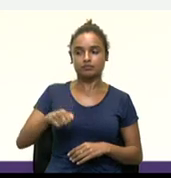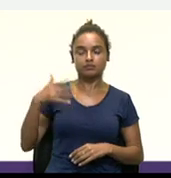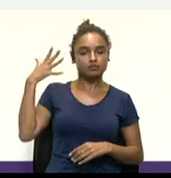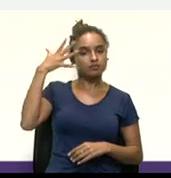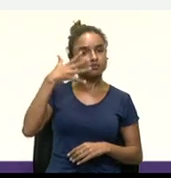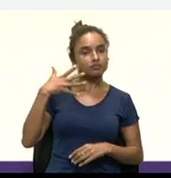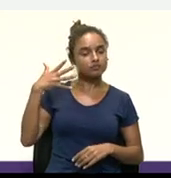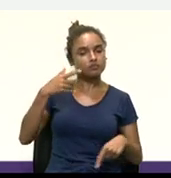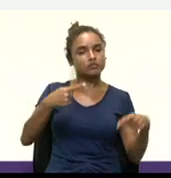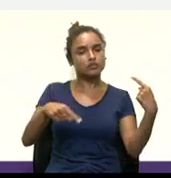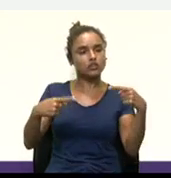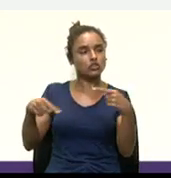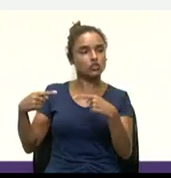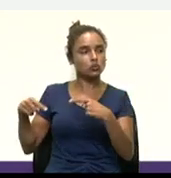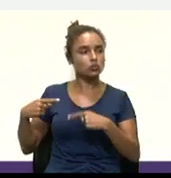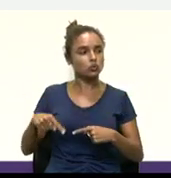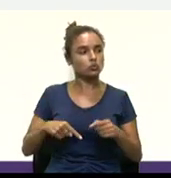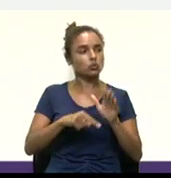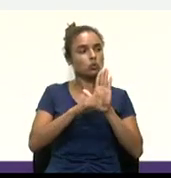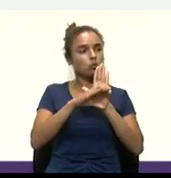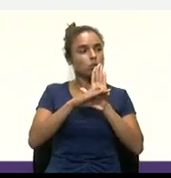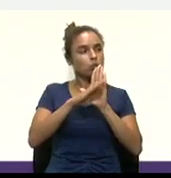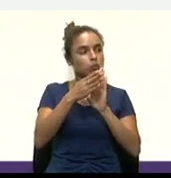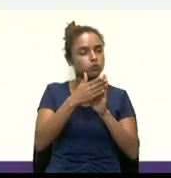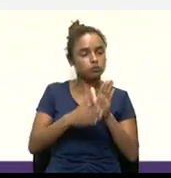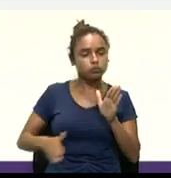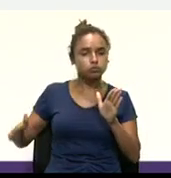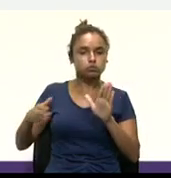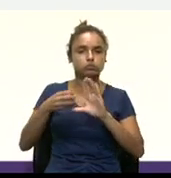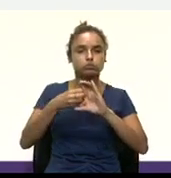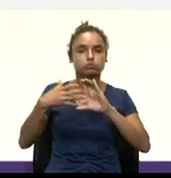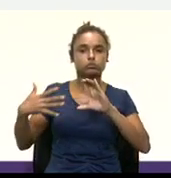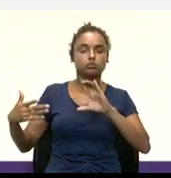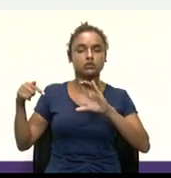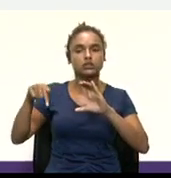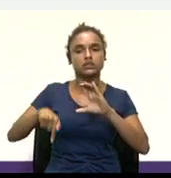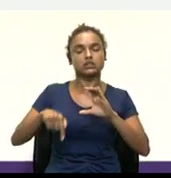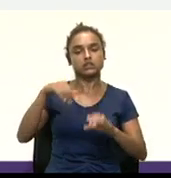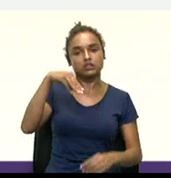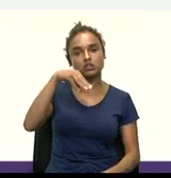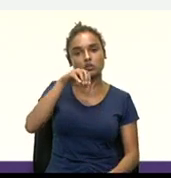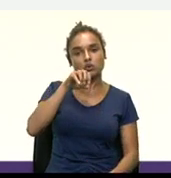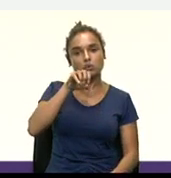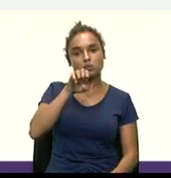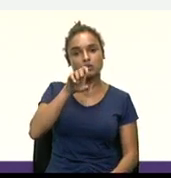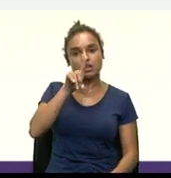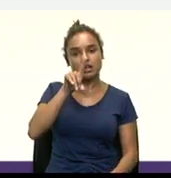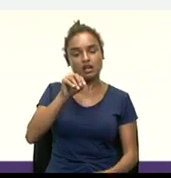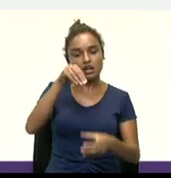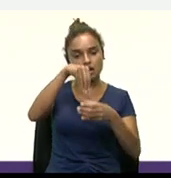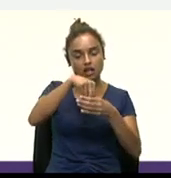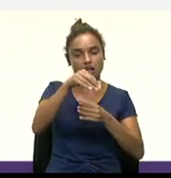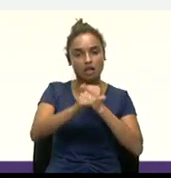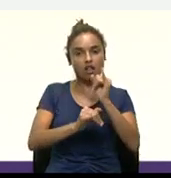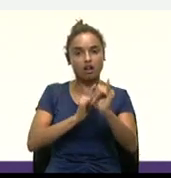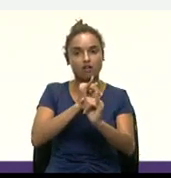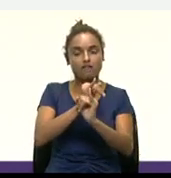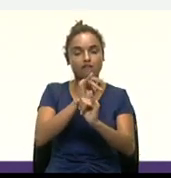abordará os conceitos e características da moeda virtual, bem como seus